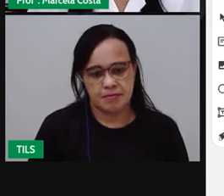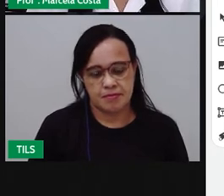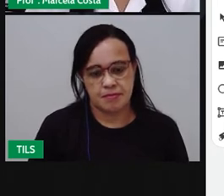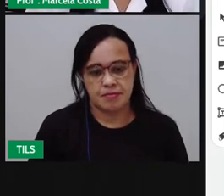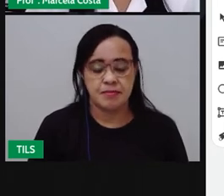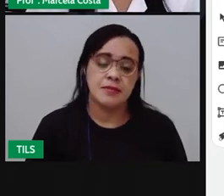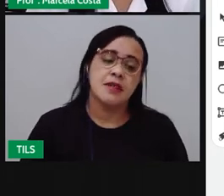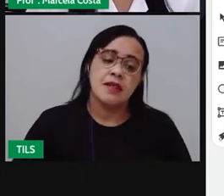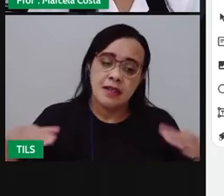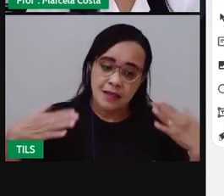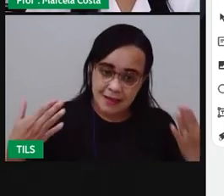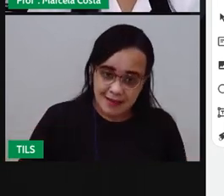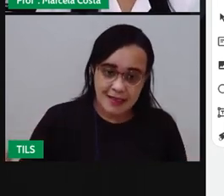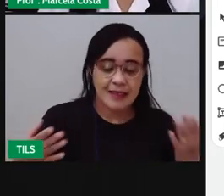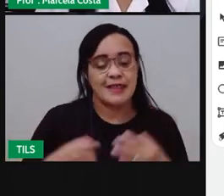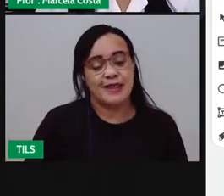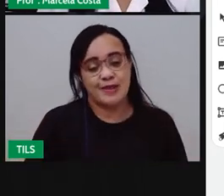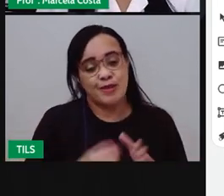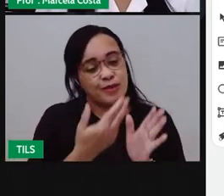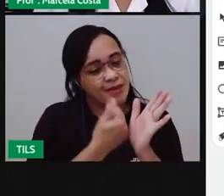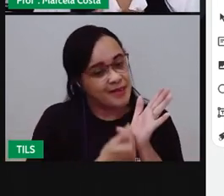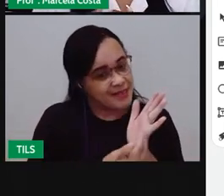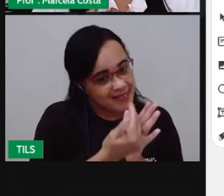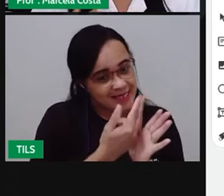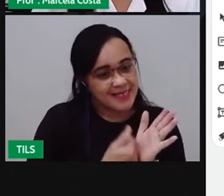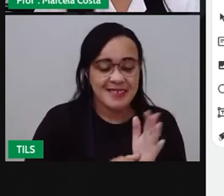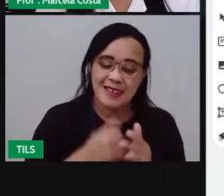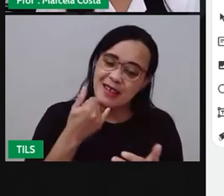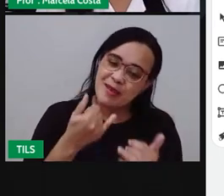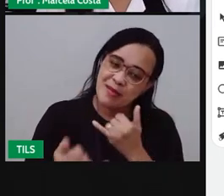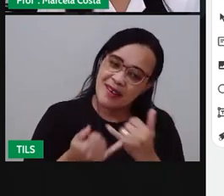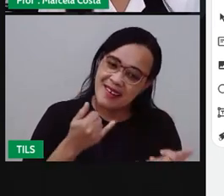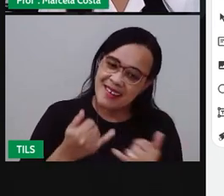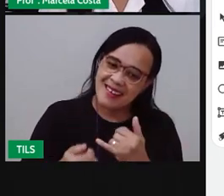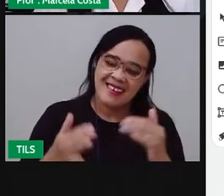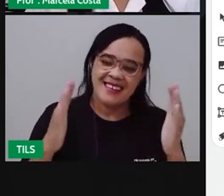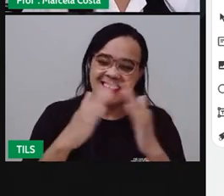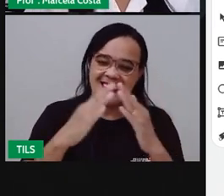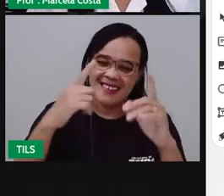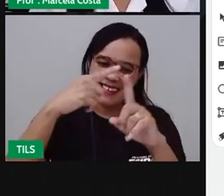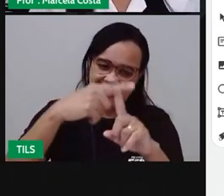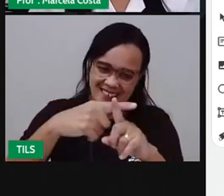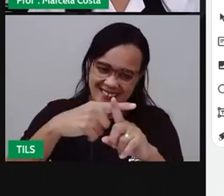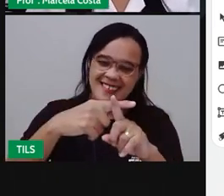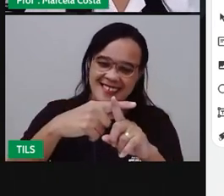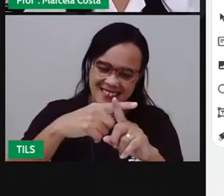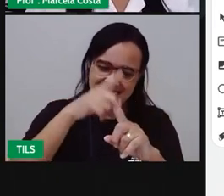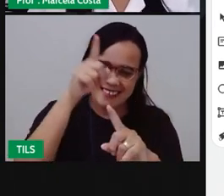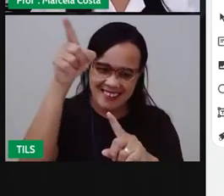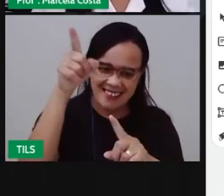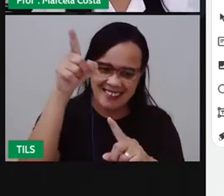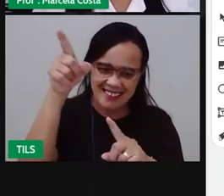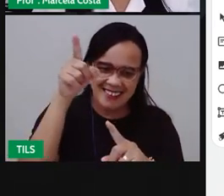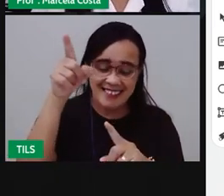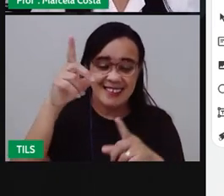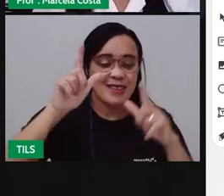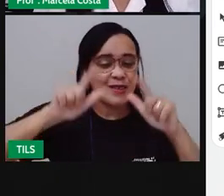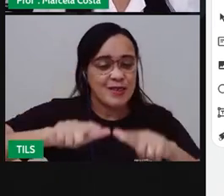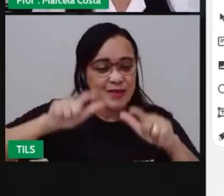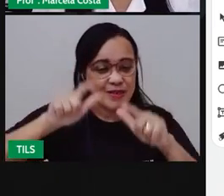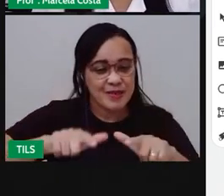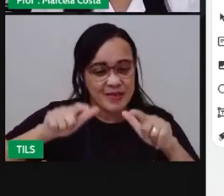Então, essa aqui é a representação que eu tô fazendo da Igreja Senhor dos Passos, que é um lugar